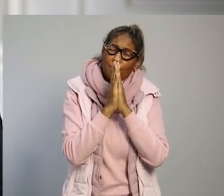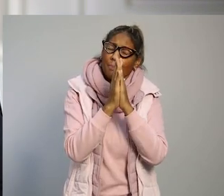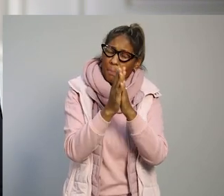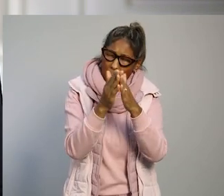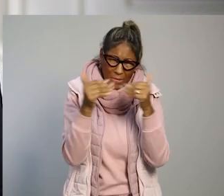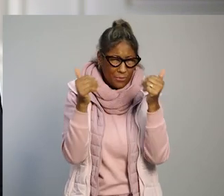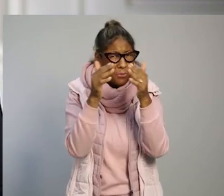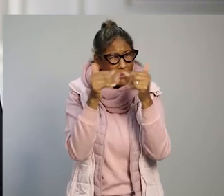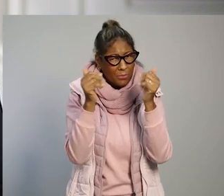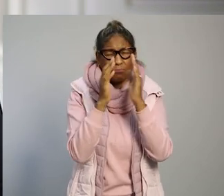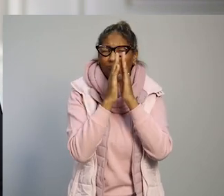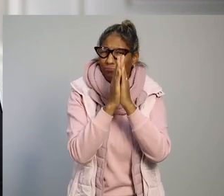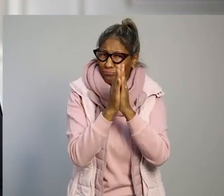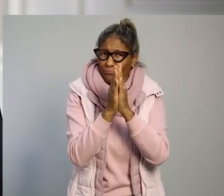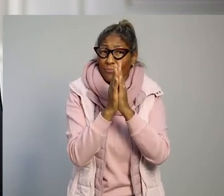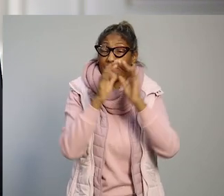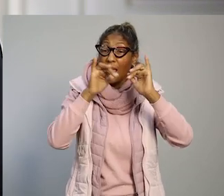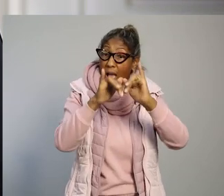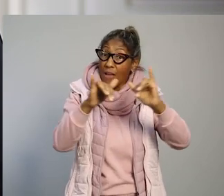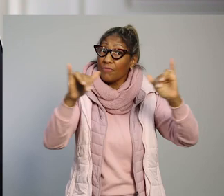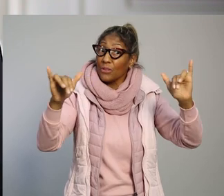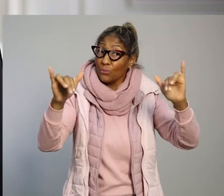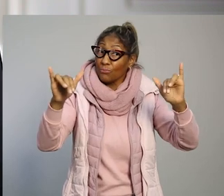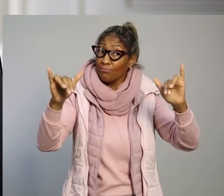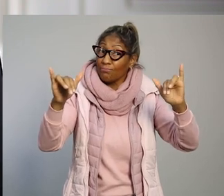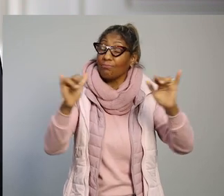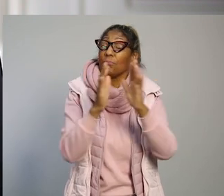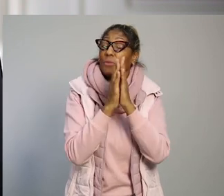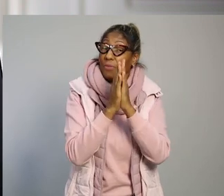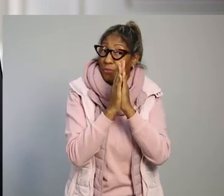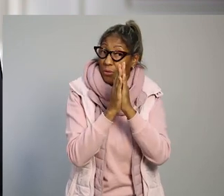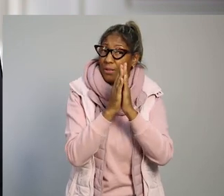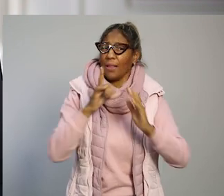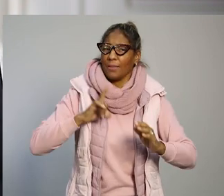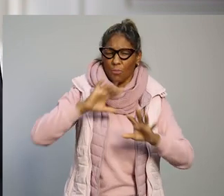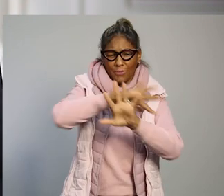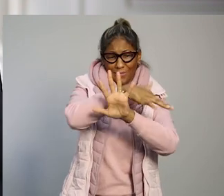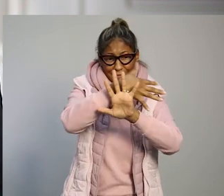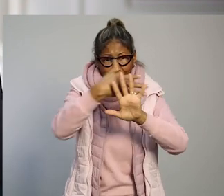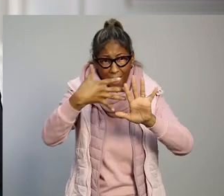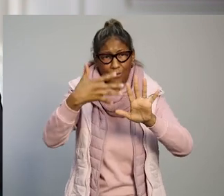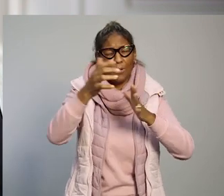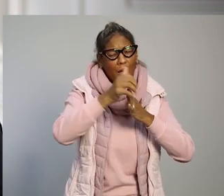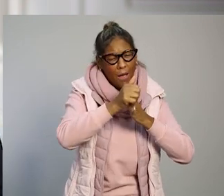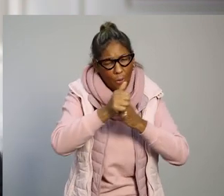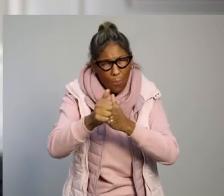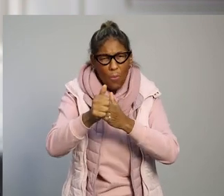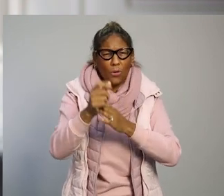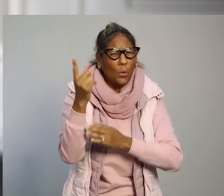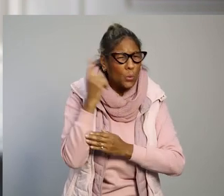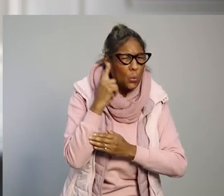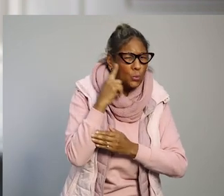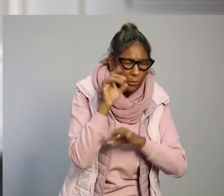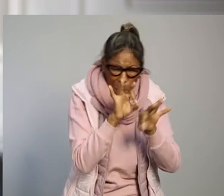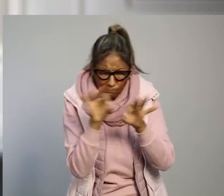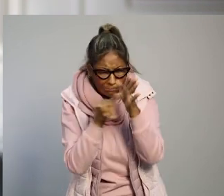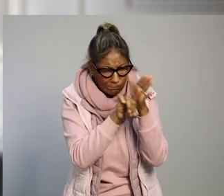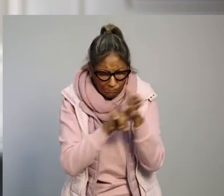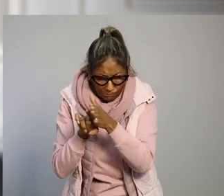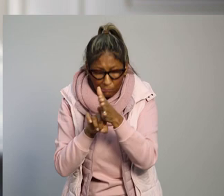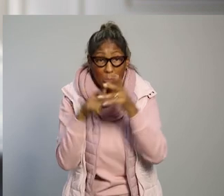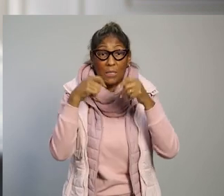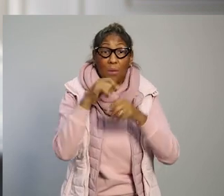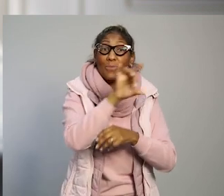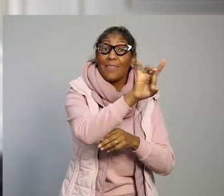convocação e reforço o meu alerta inicial. Com base nos dados que acompanhamos a cada minuto.